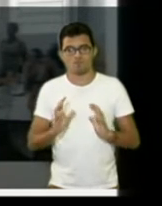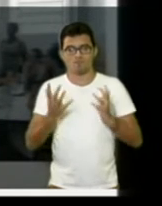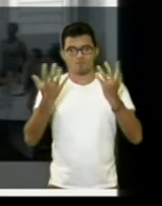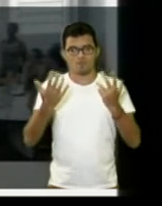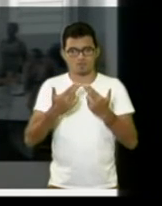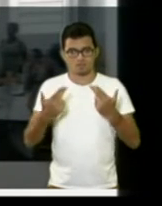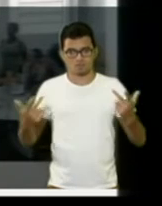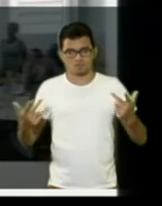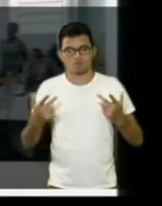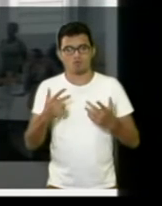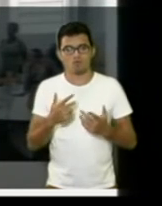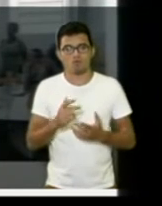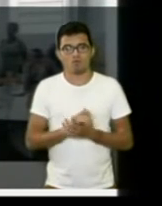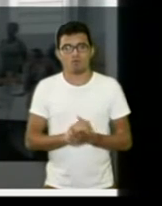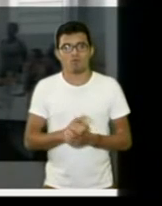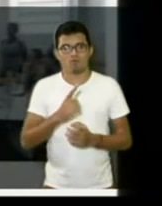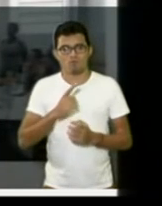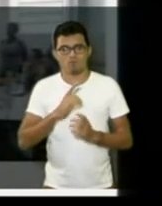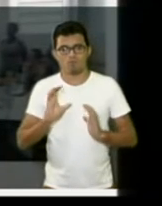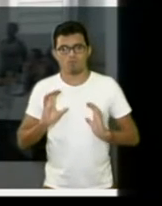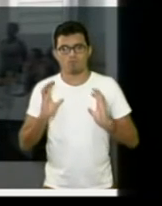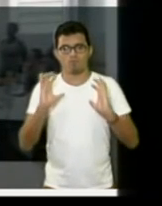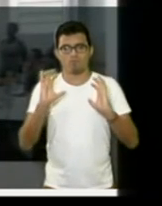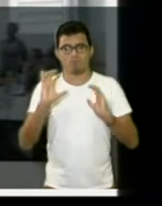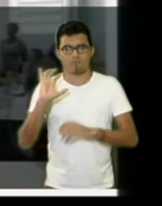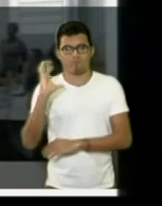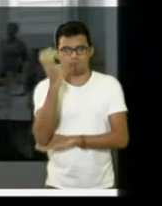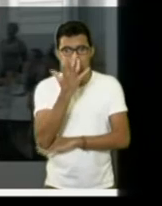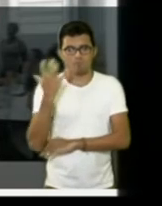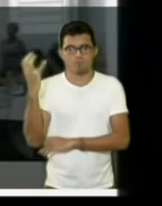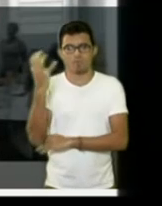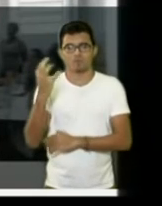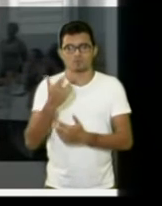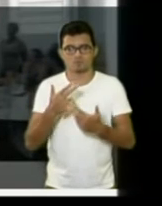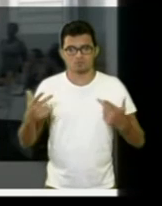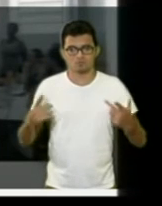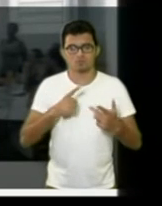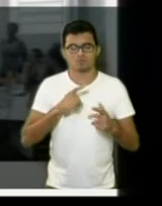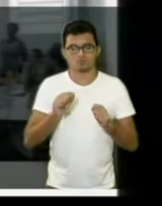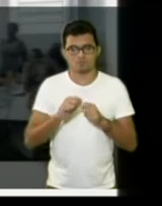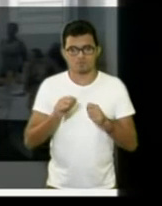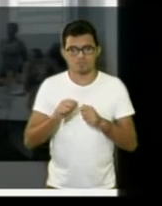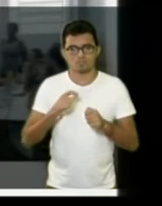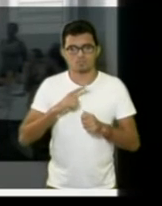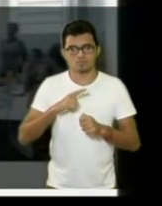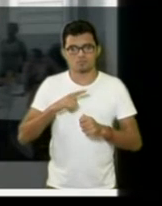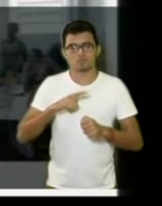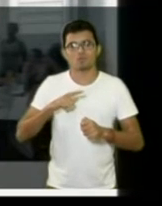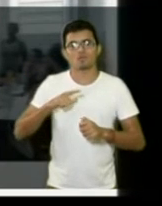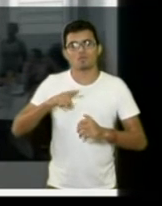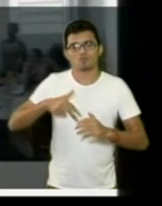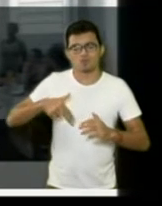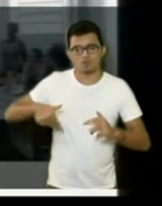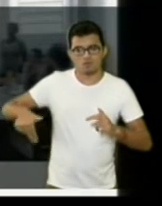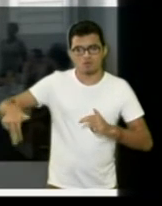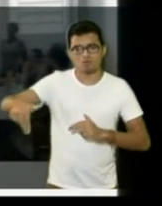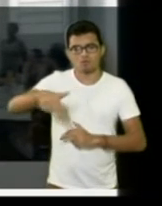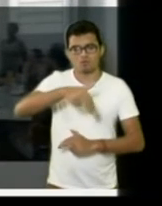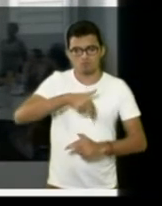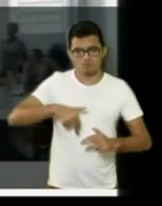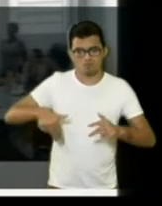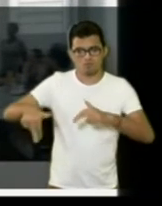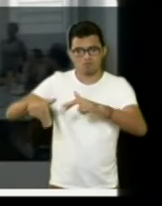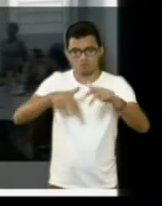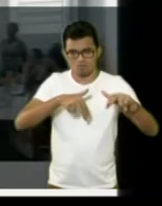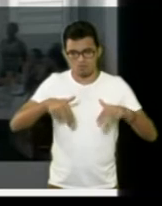gramar esse espaço, vai arborizar esse espaço, vai fazer jardinagem, vai fazer pista de caminhada. Quem vai fazer é a comunidade. A comunidade